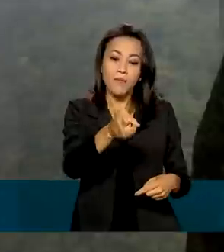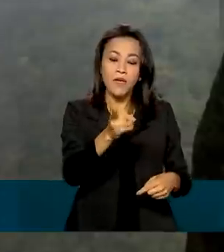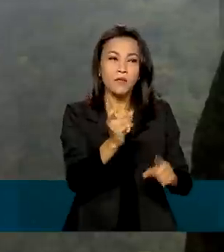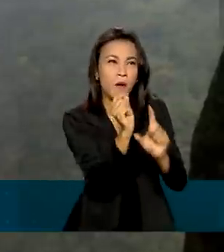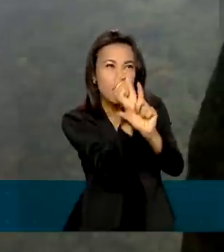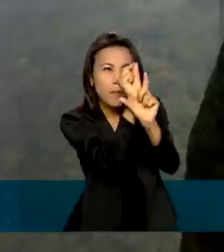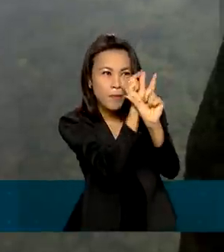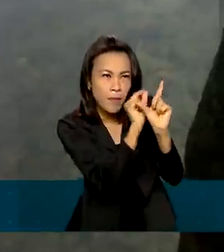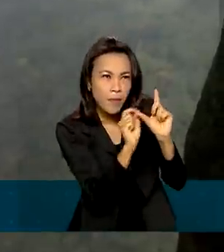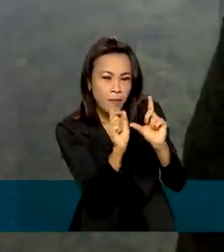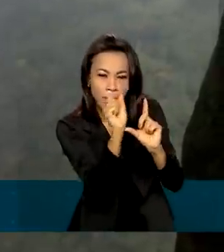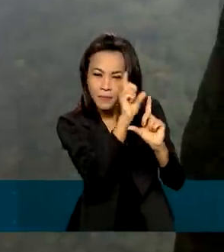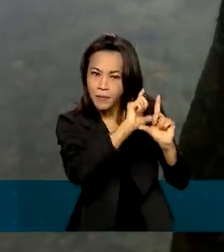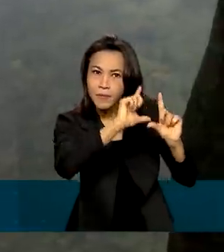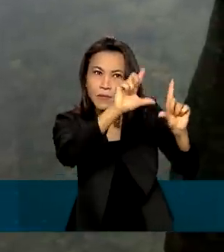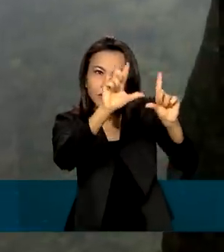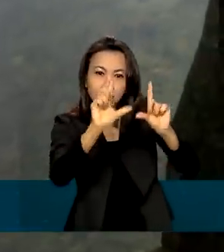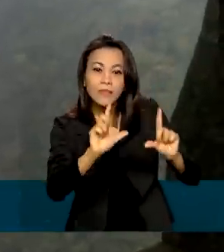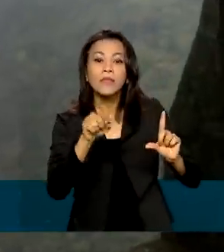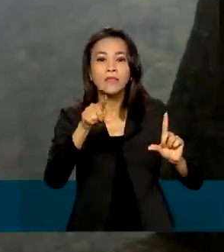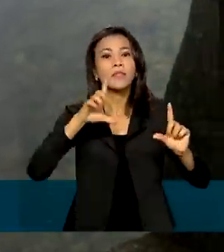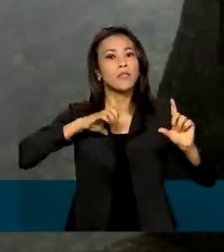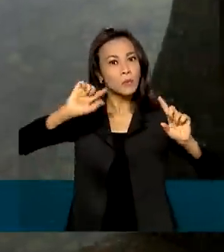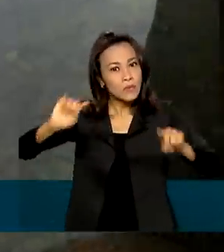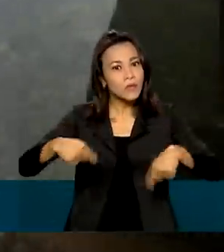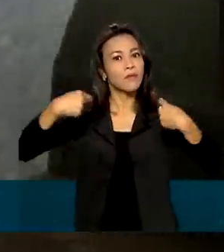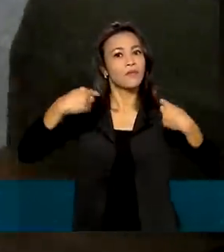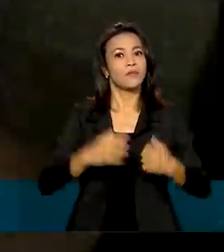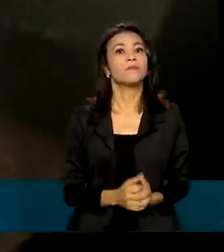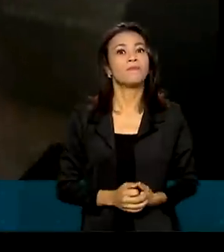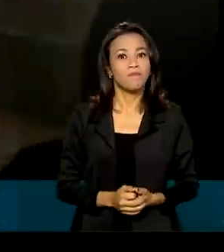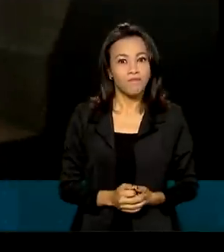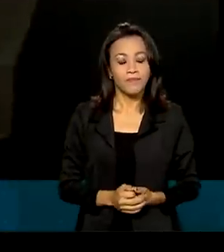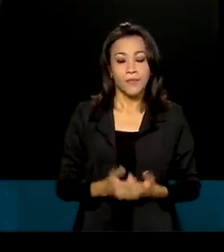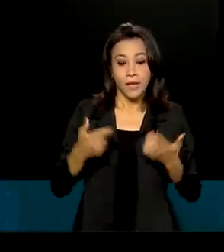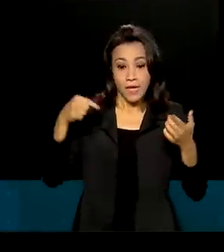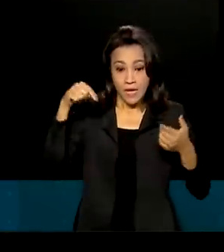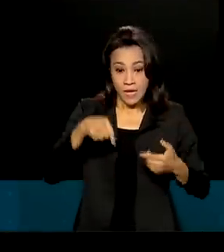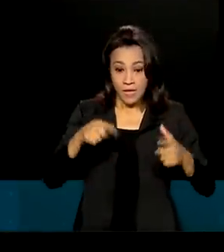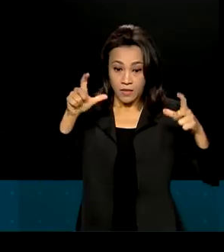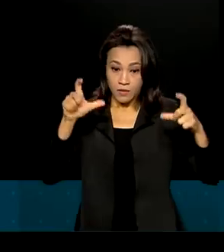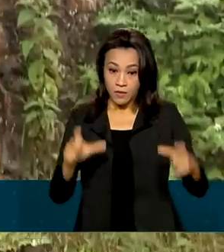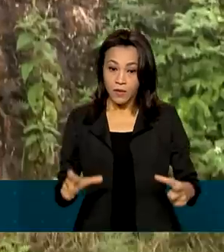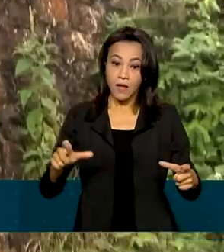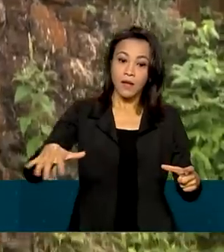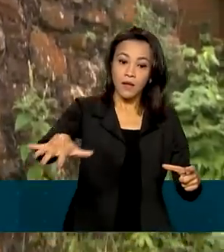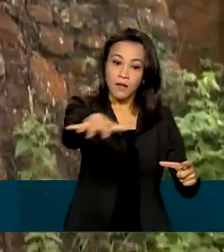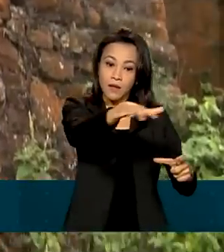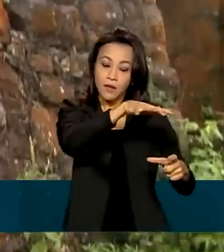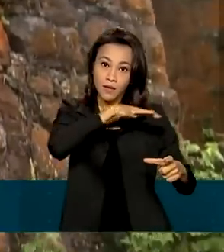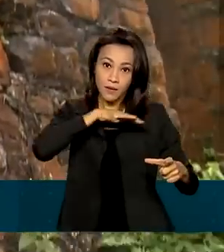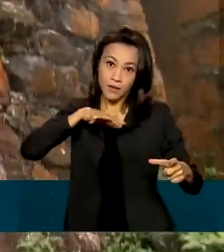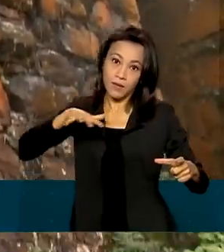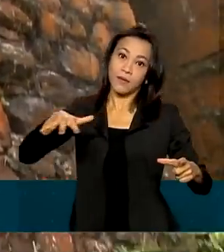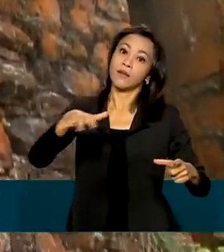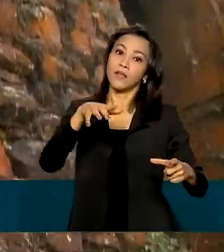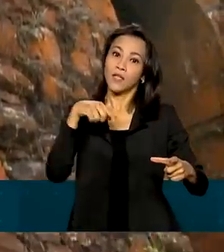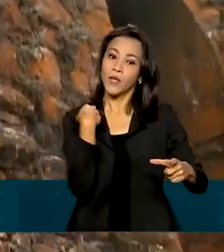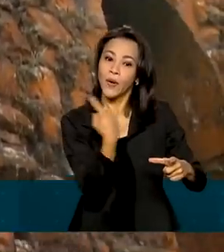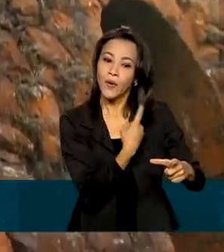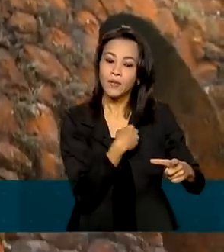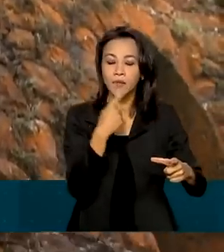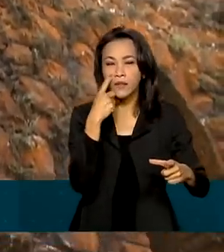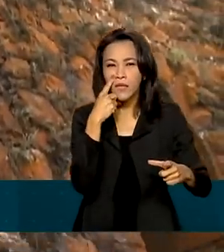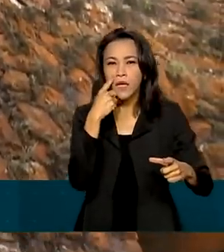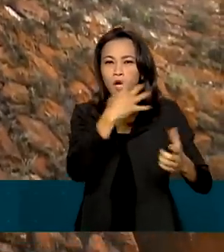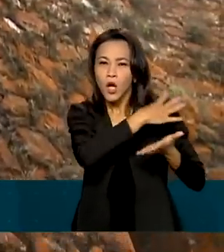construções impõe também um desafio. Essa umidade, ela foi absorvida. Hoje, a gente, recriando as